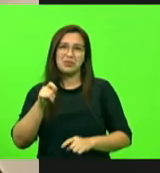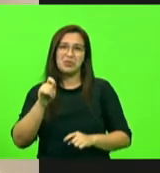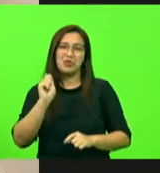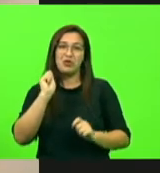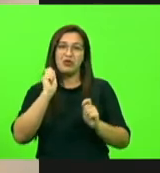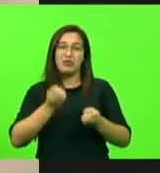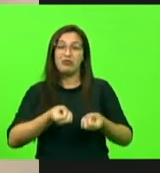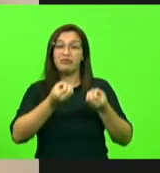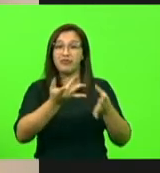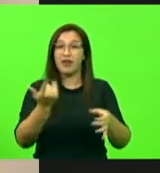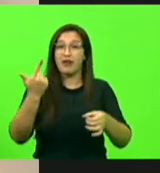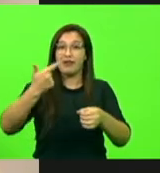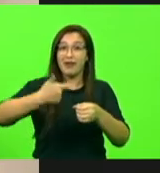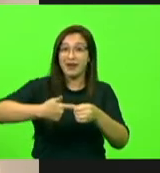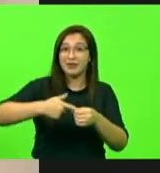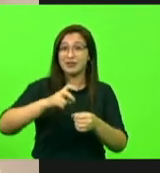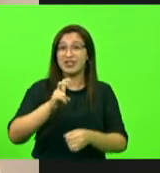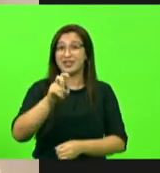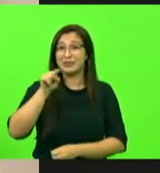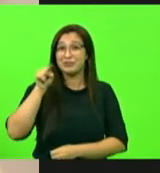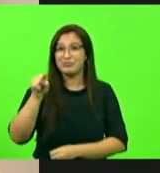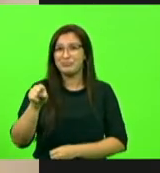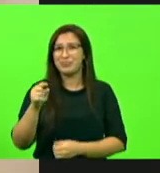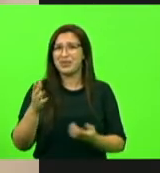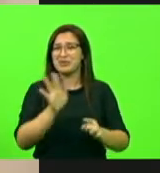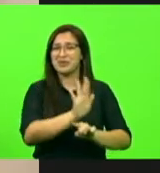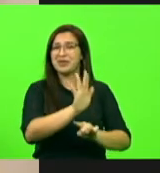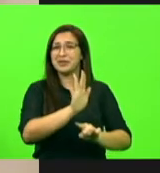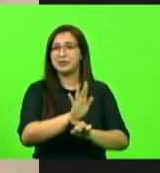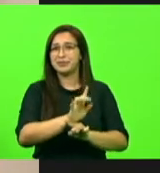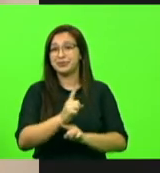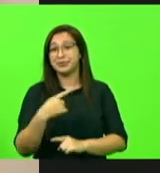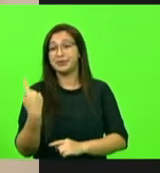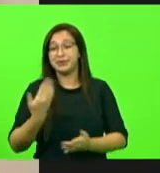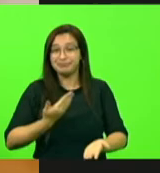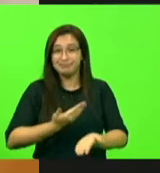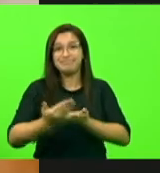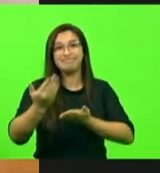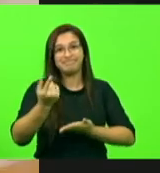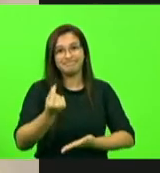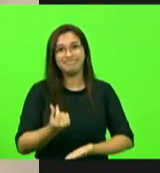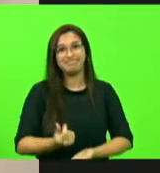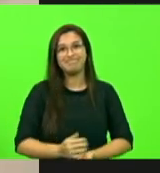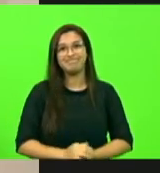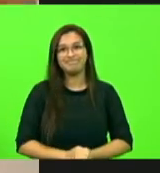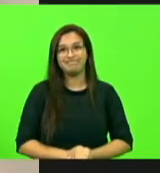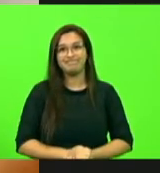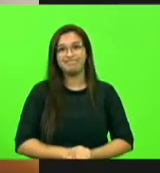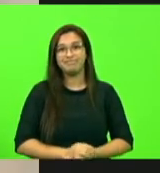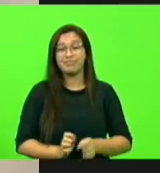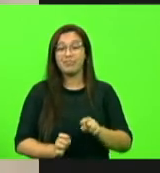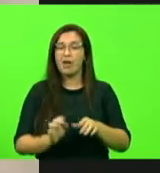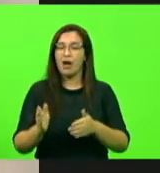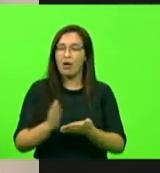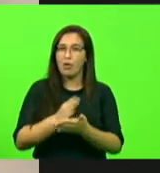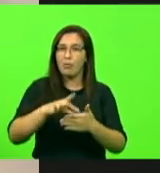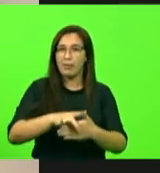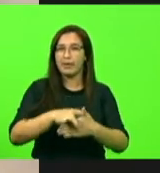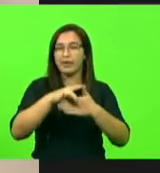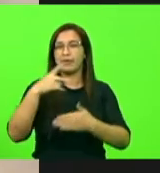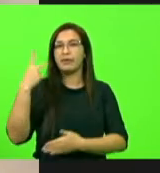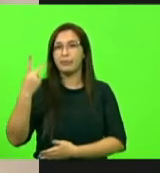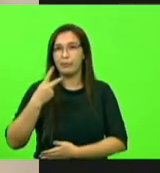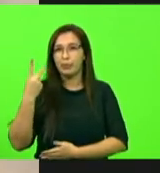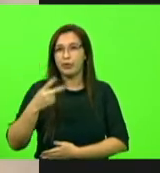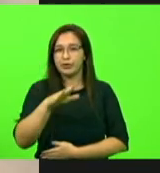Com a mais absoluta certeza, nós vamos perder esse dinheiro. Sobre o silêncio das lideranças, inclusive políticas da nossa